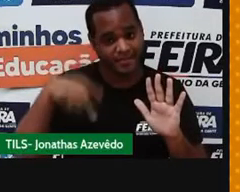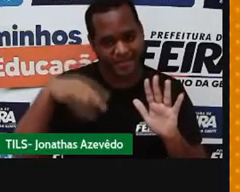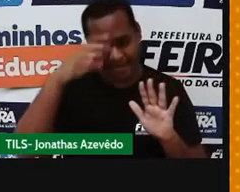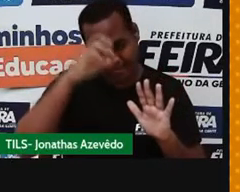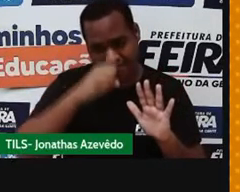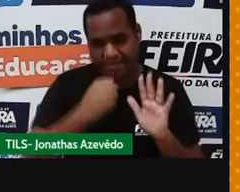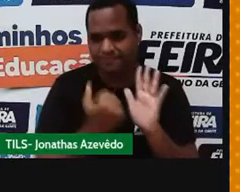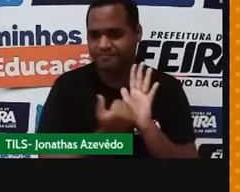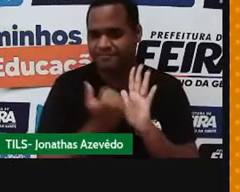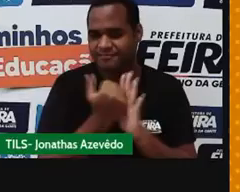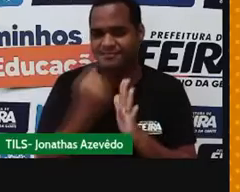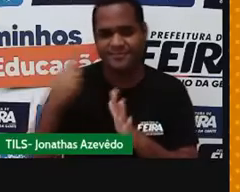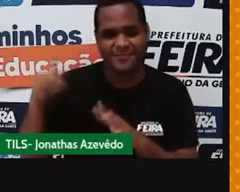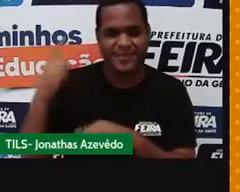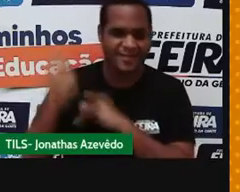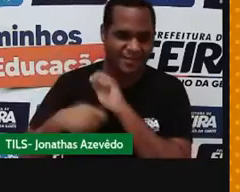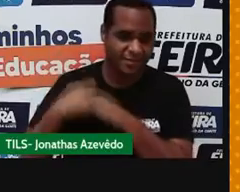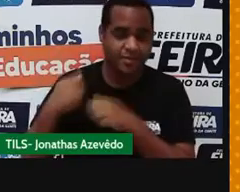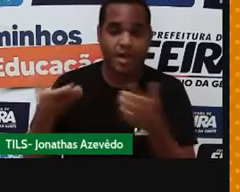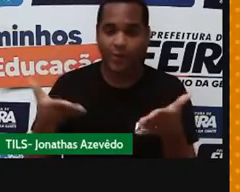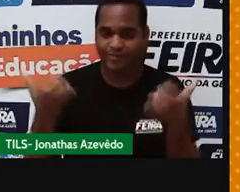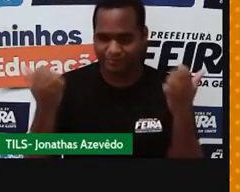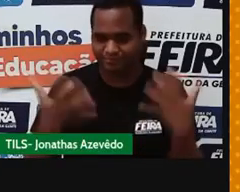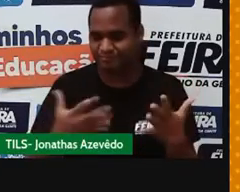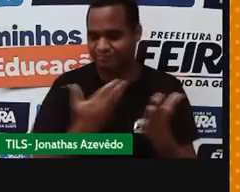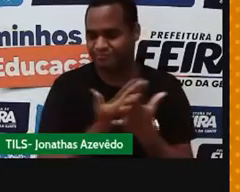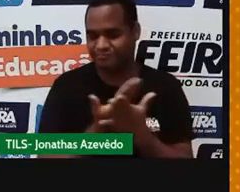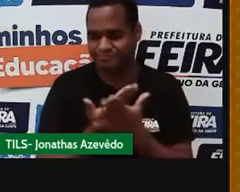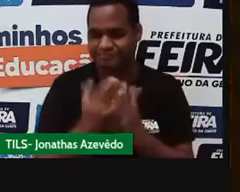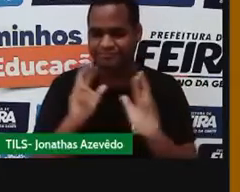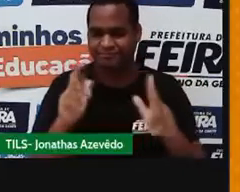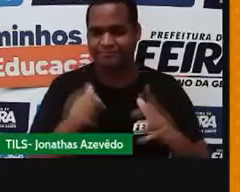vai estudar o átomo e a tabela periódica.